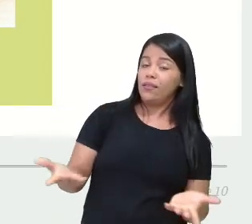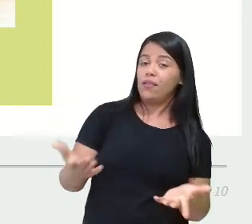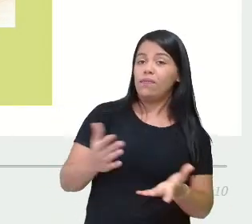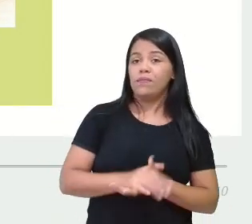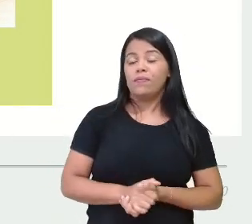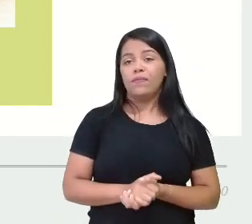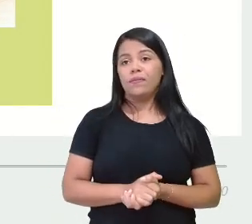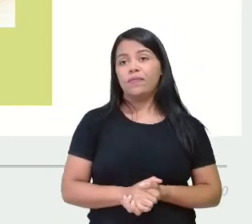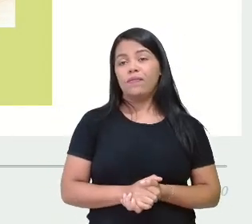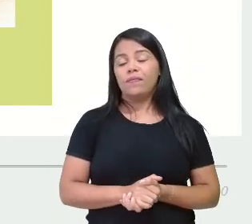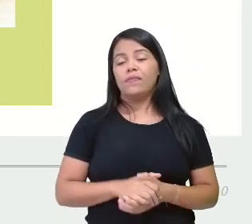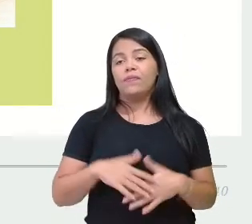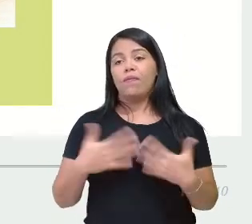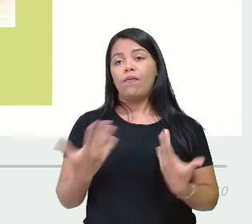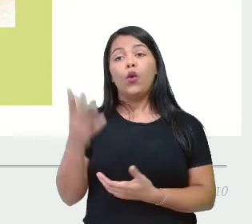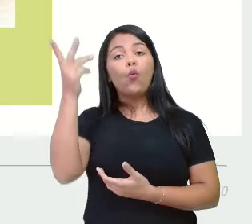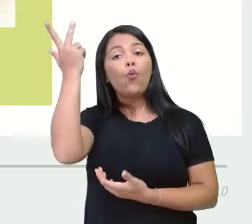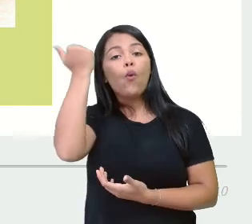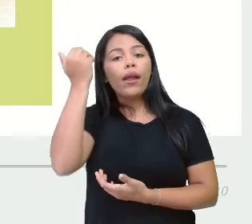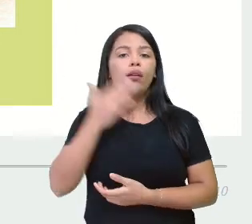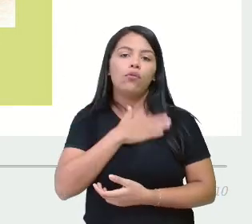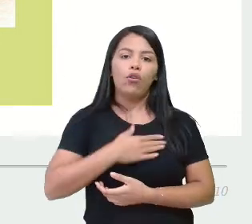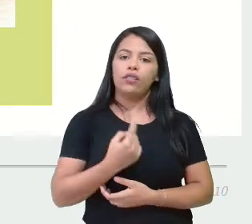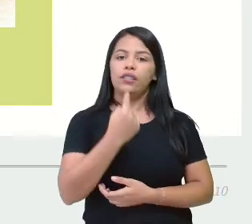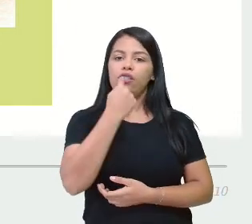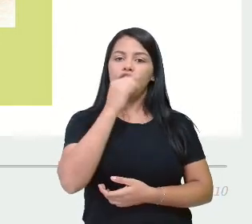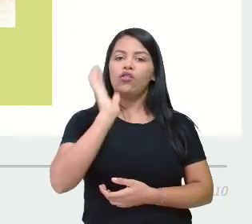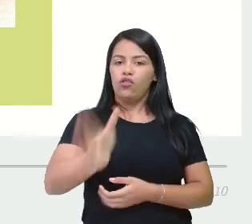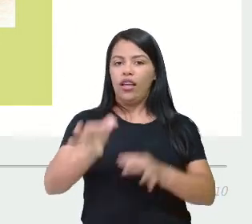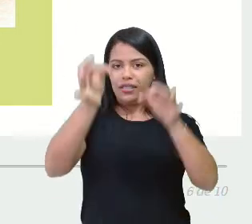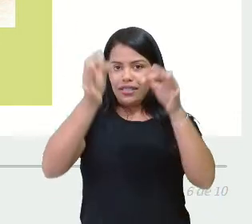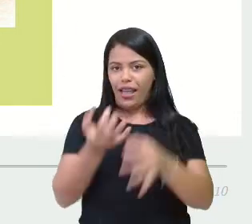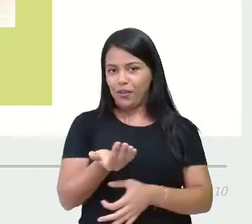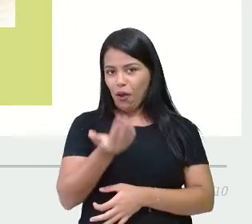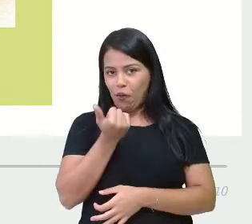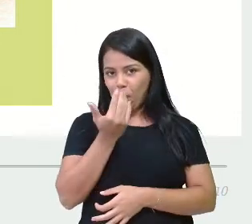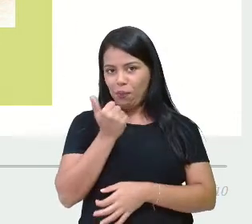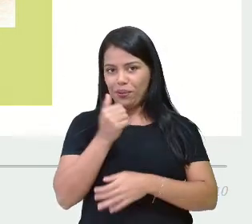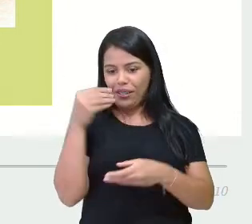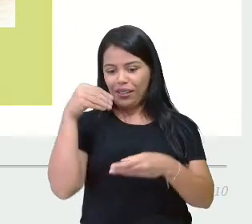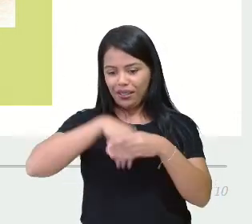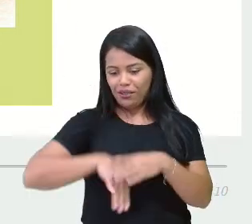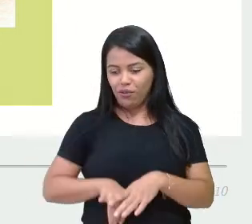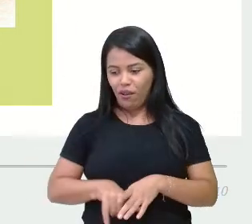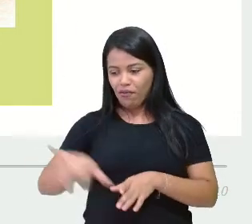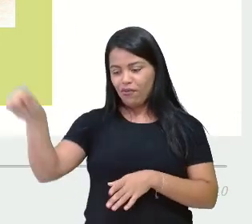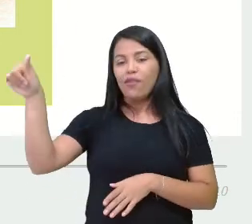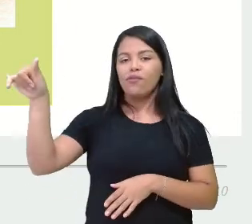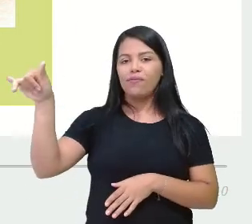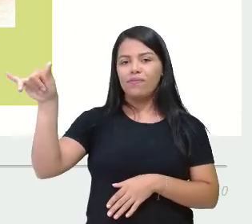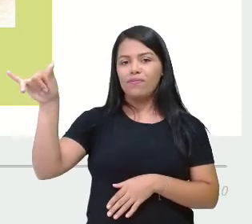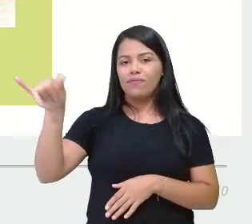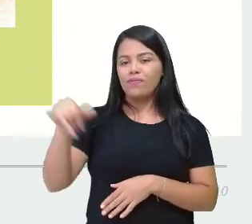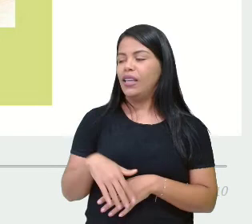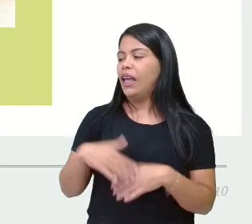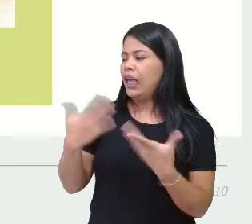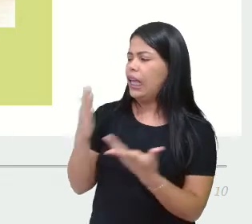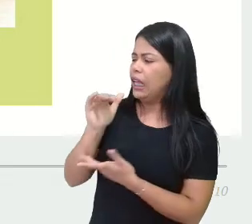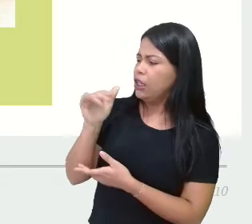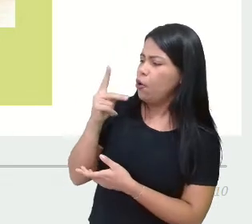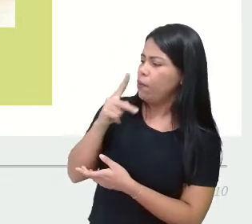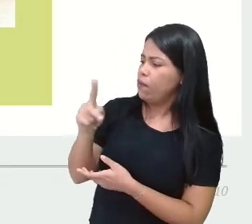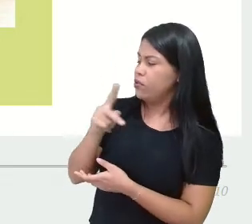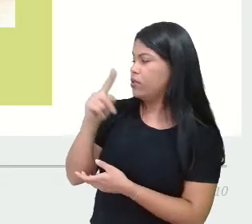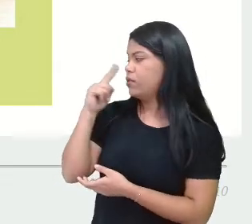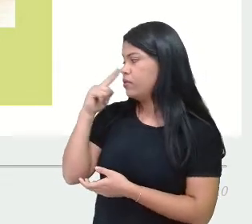cenoura, eles já garantiram aí o lanche. Mas vocês viram, professora, qual foi a dificuldade que a companhia